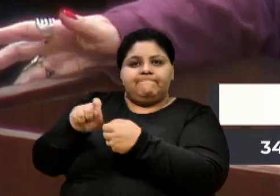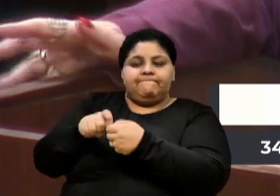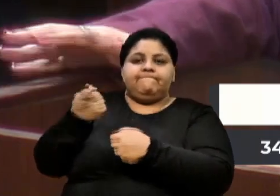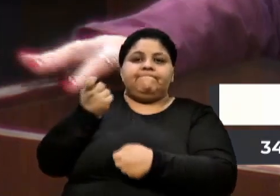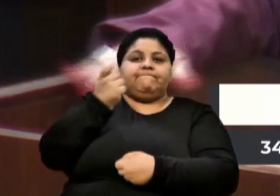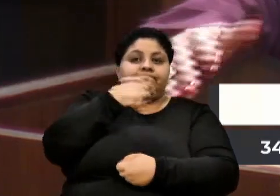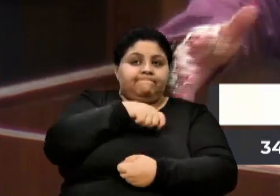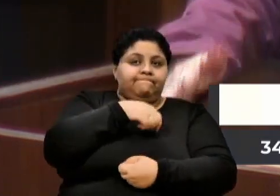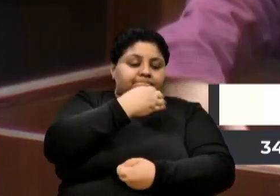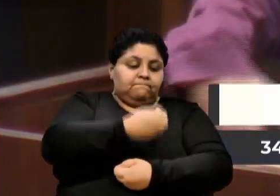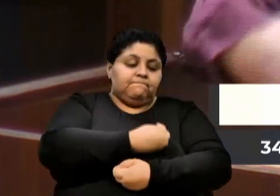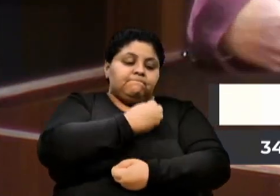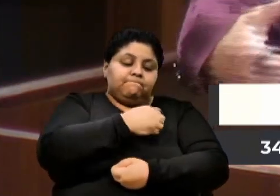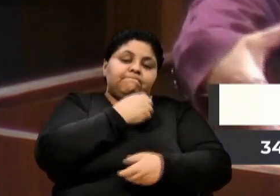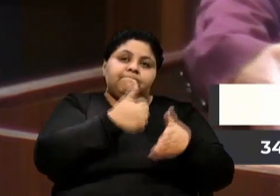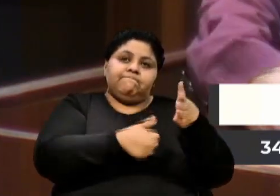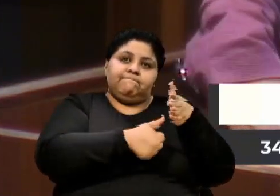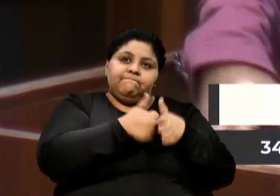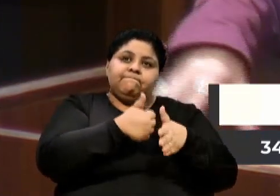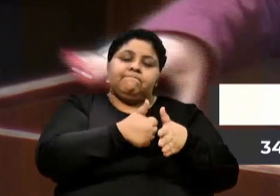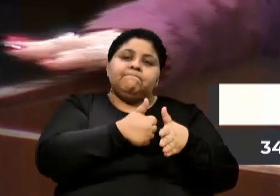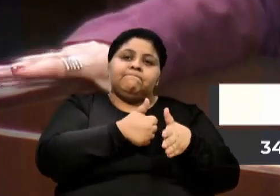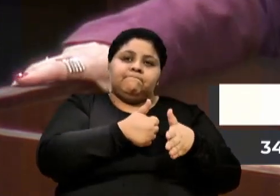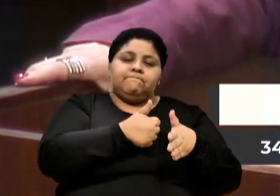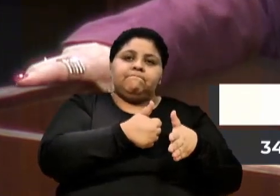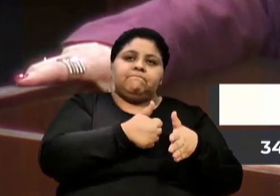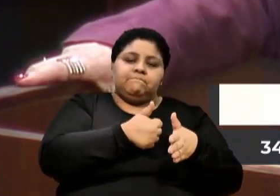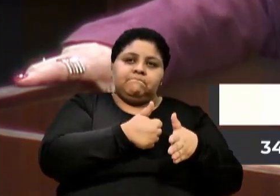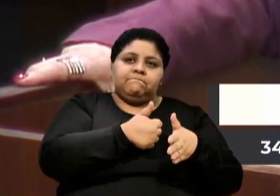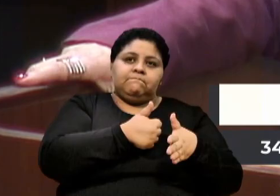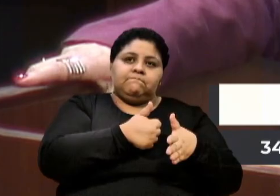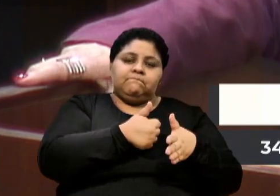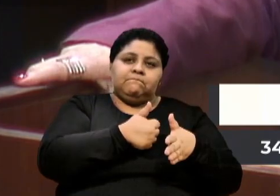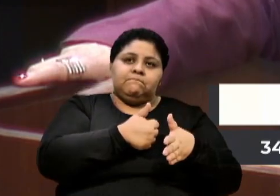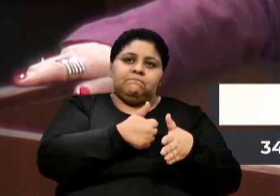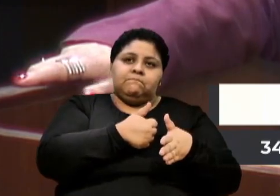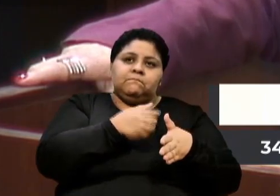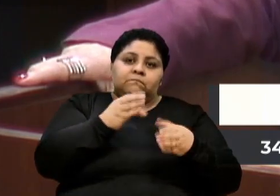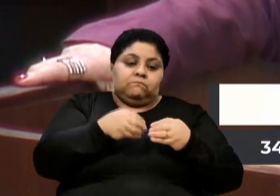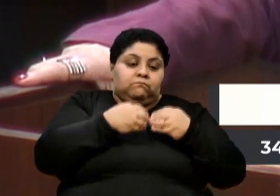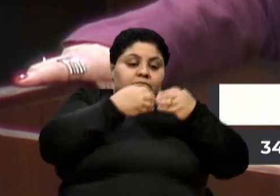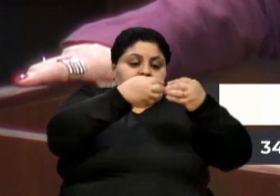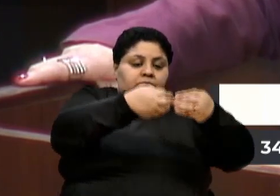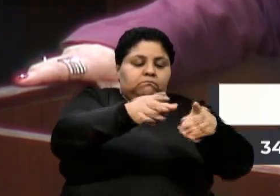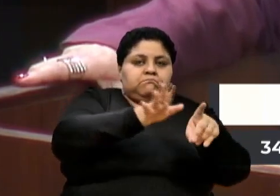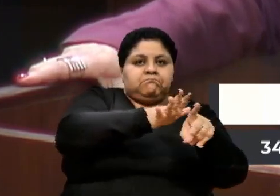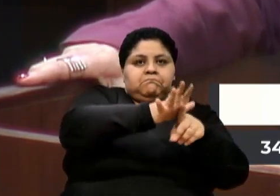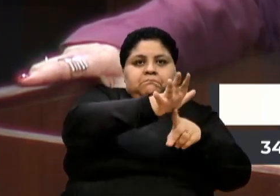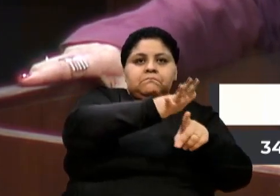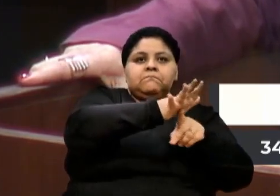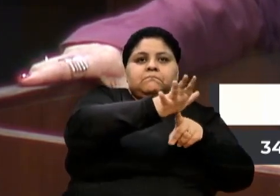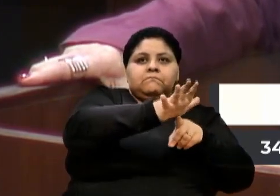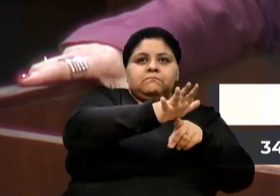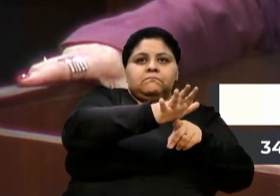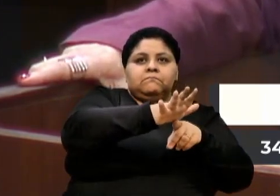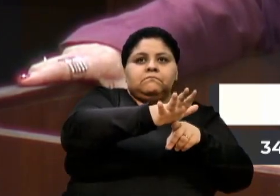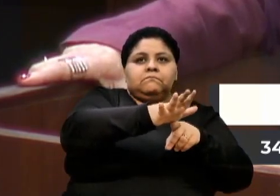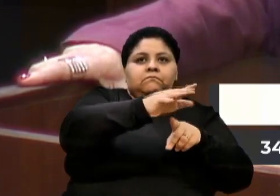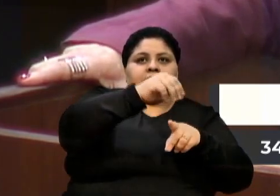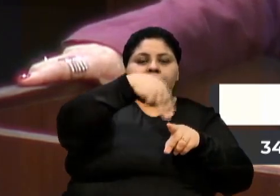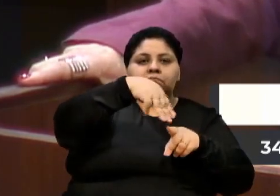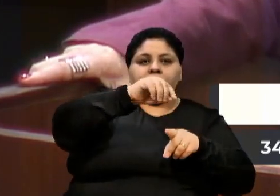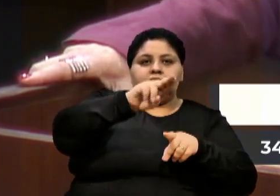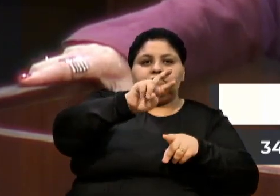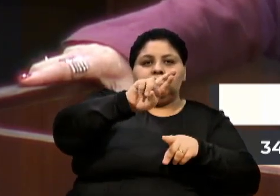Lá não seria mantido. Então, eu levei esta demanda do Murial do Santa Fé.